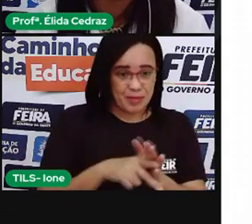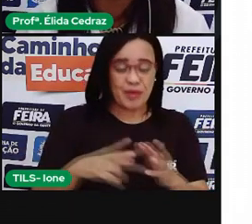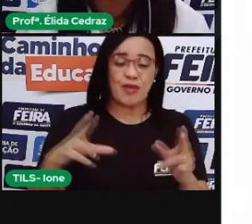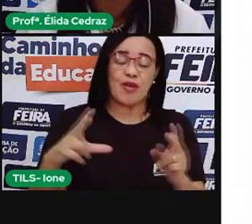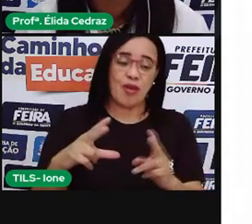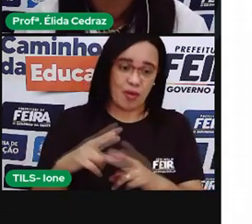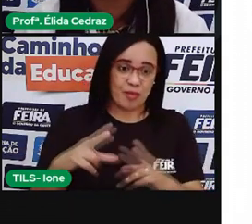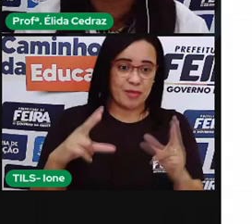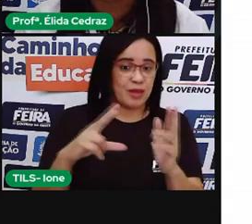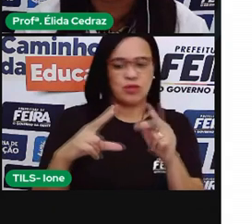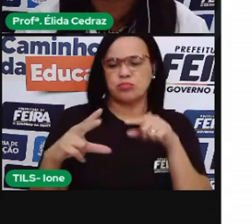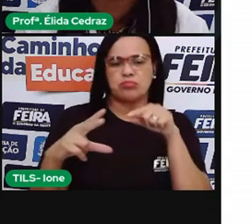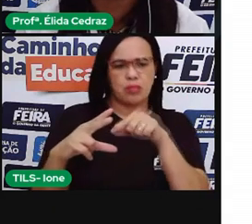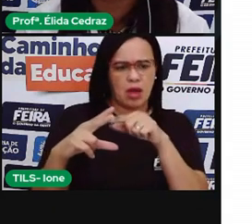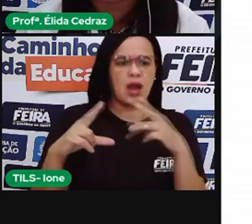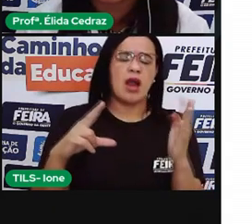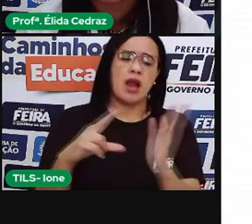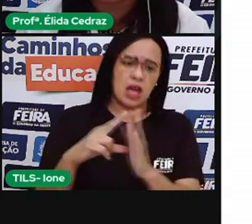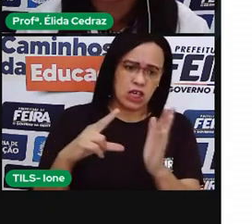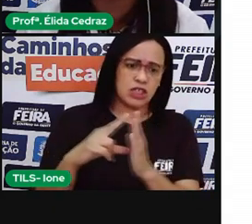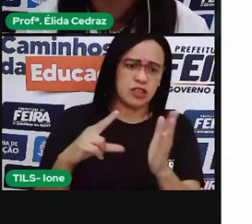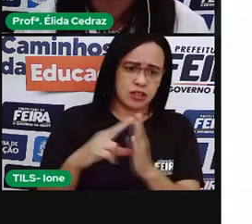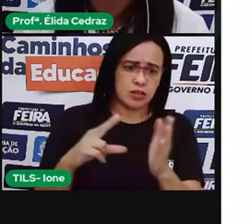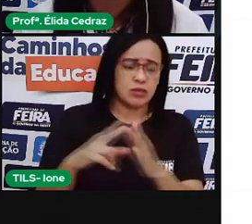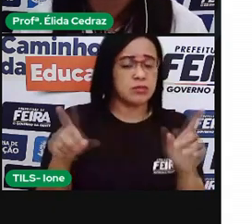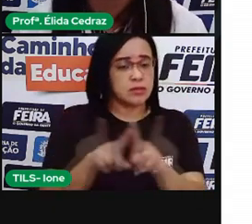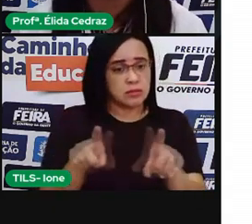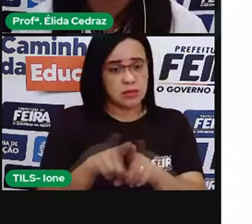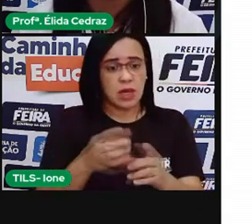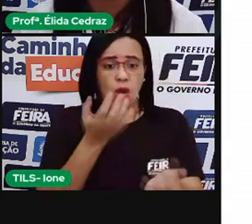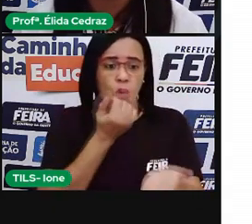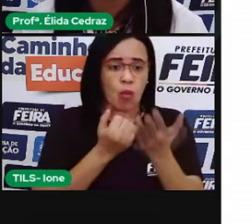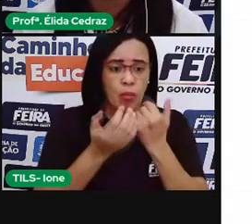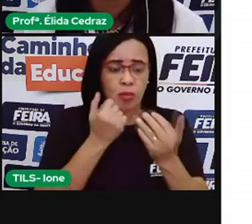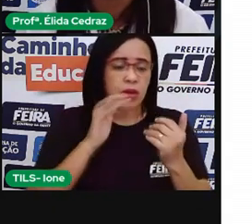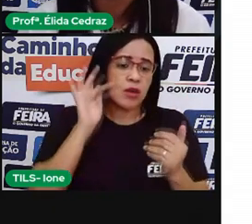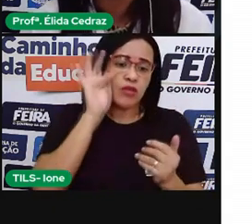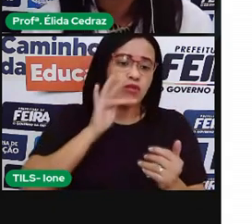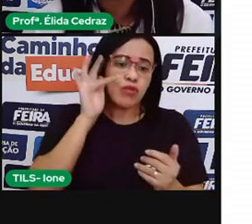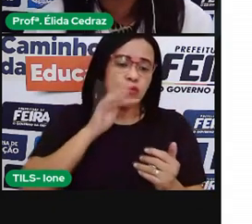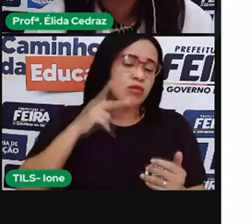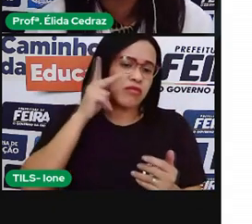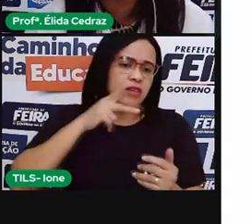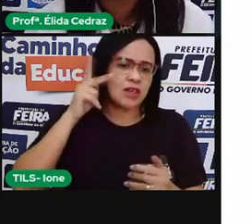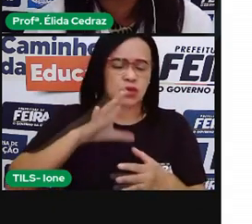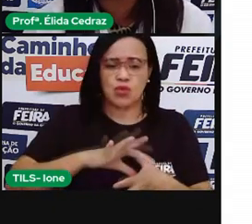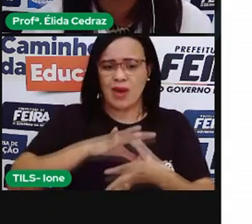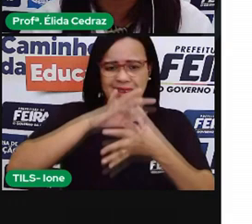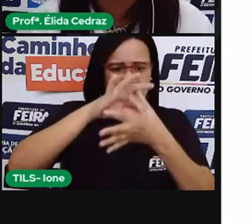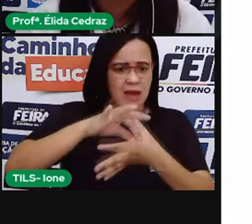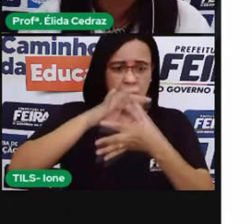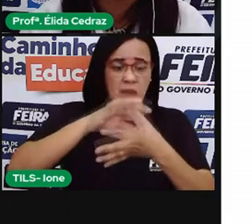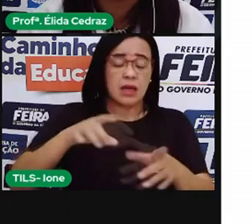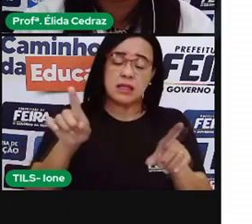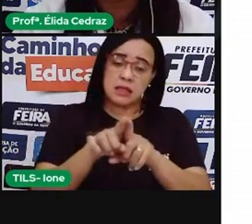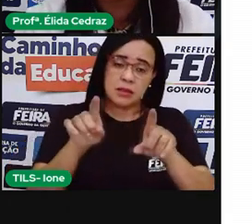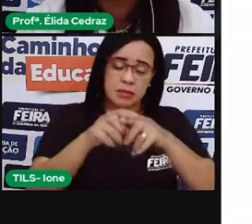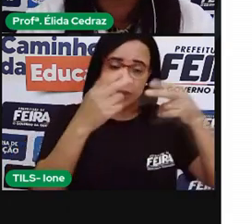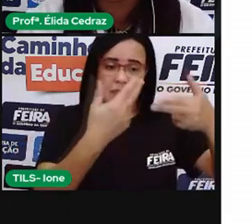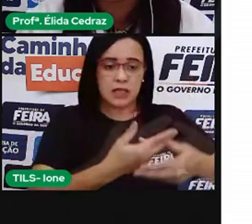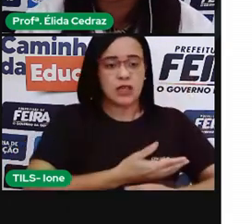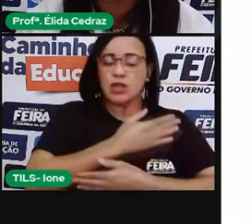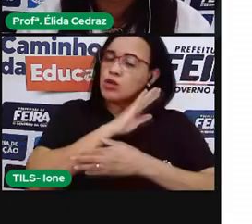frutas, verduras e carnes, derivados de mandioca, dormir em rede e etc.